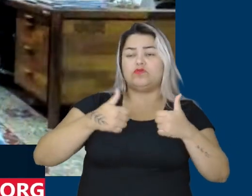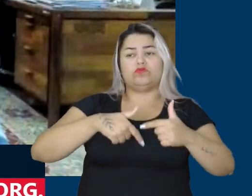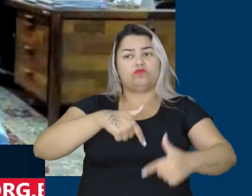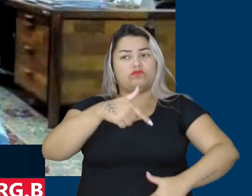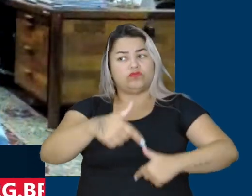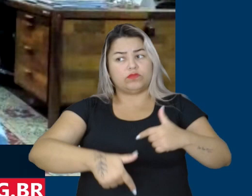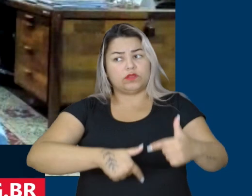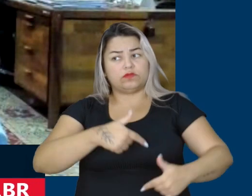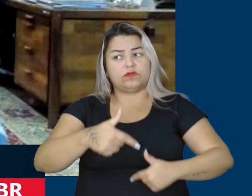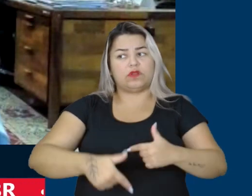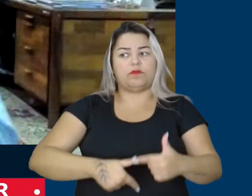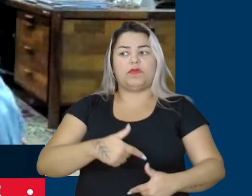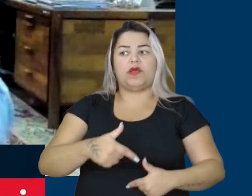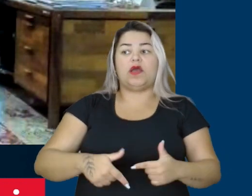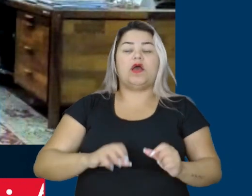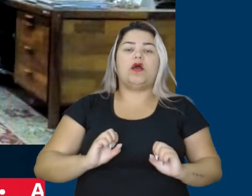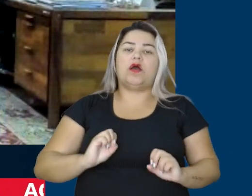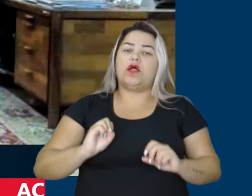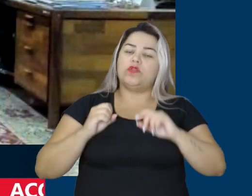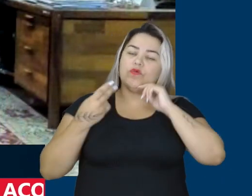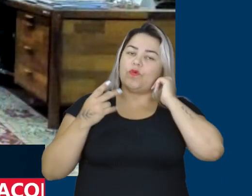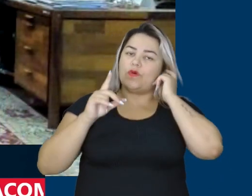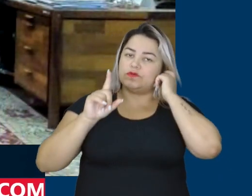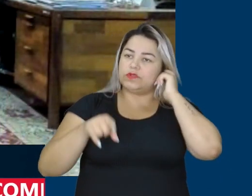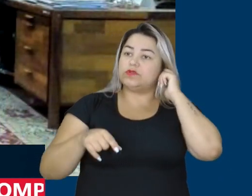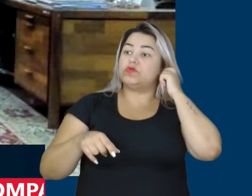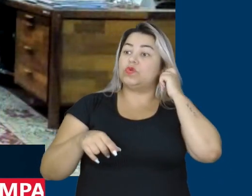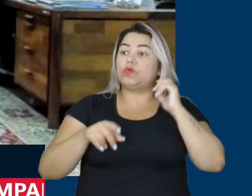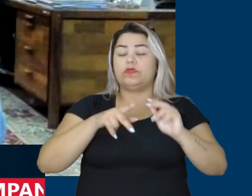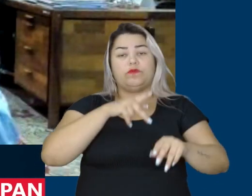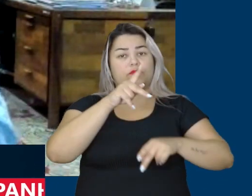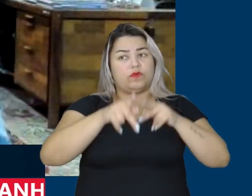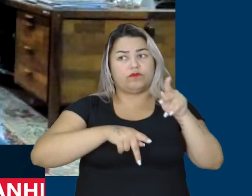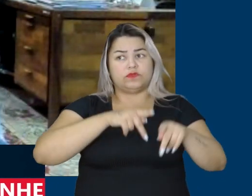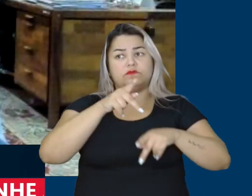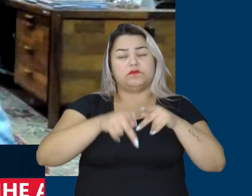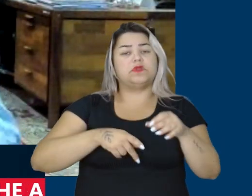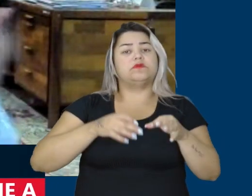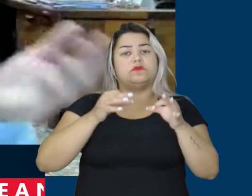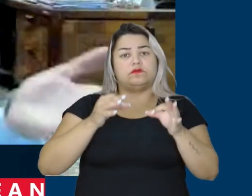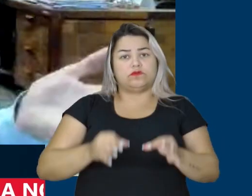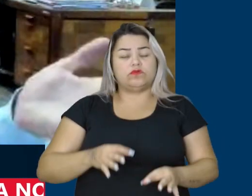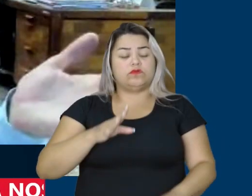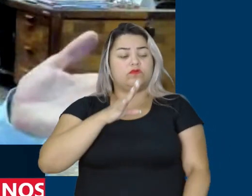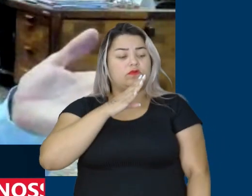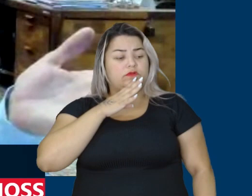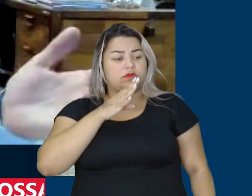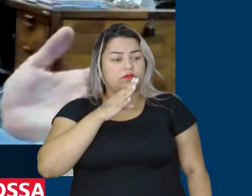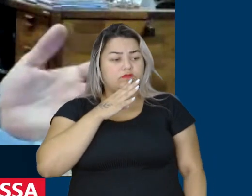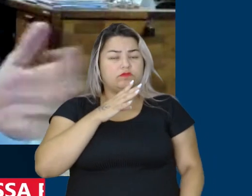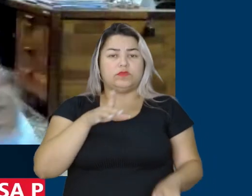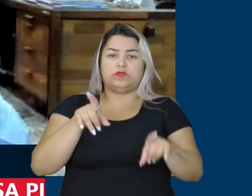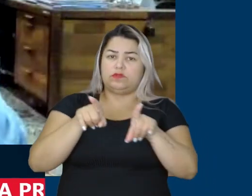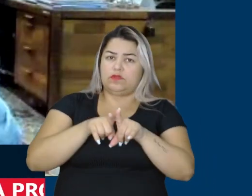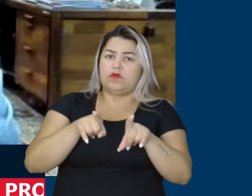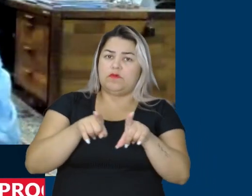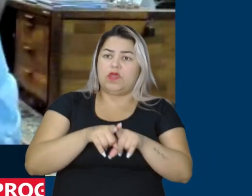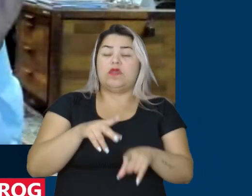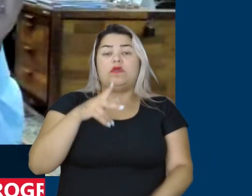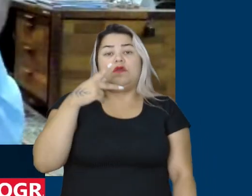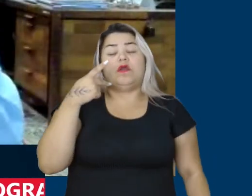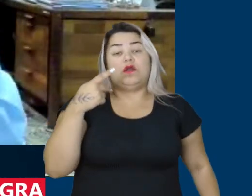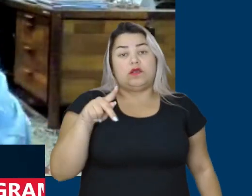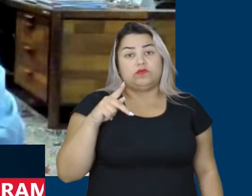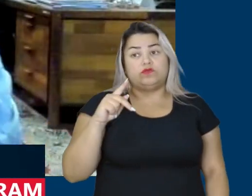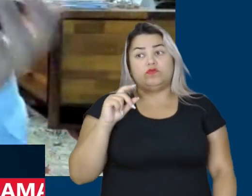trabalho, ou seja, que o nosso povo esteja devidamente reconhecido as suas